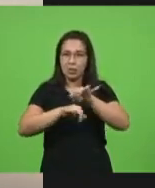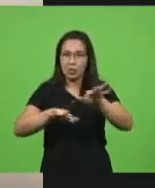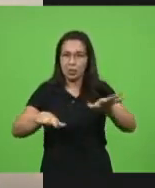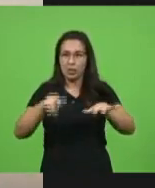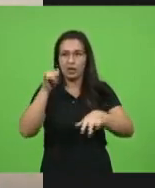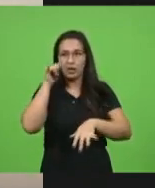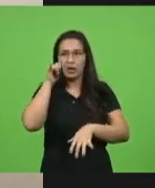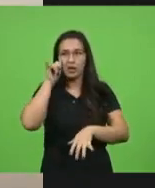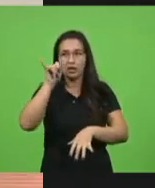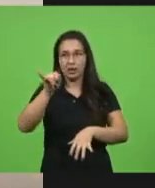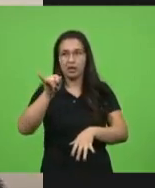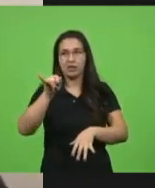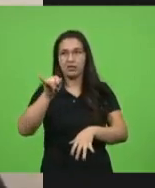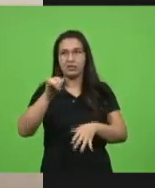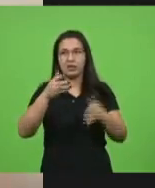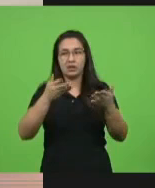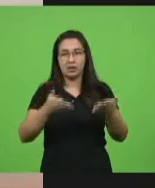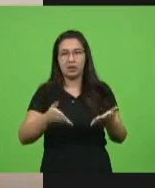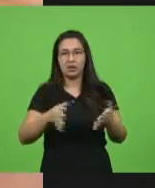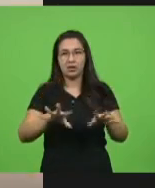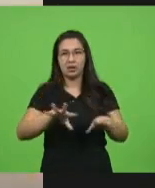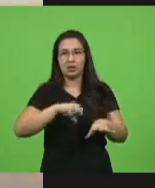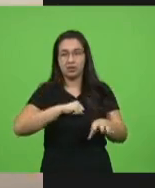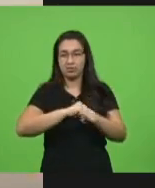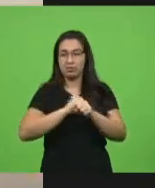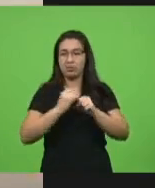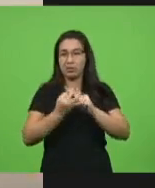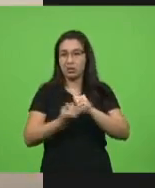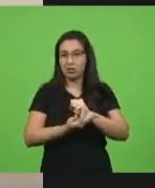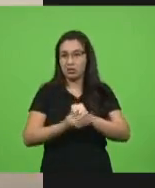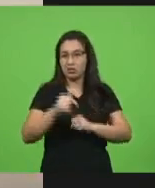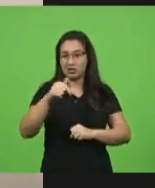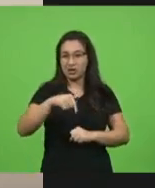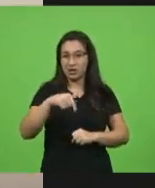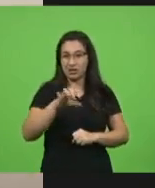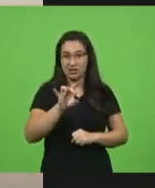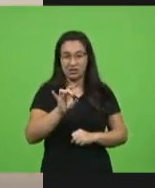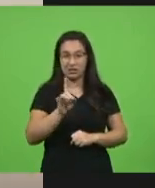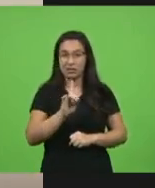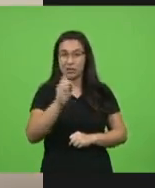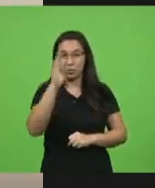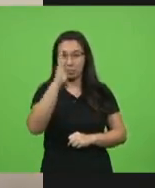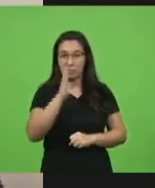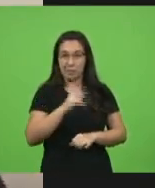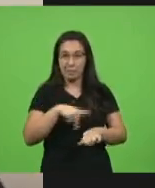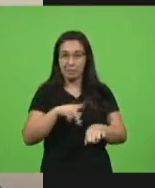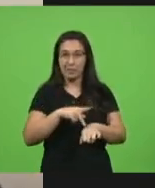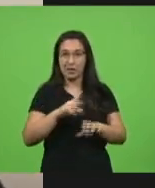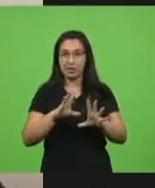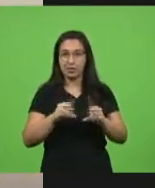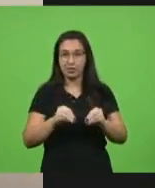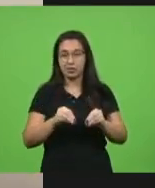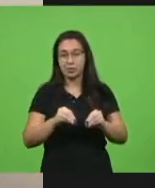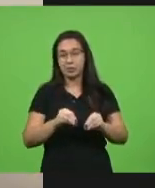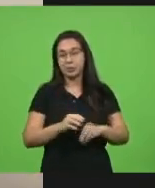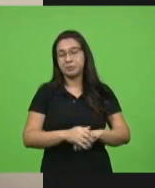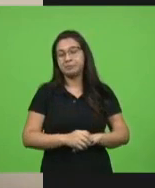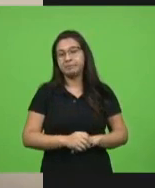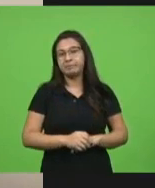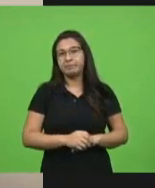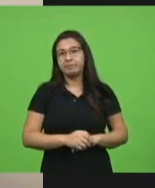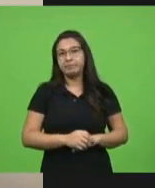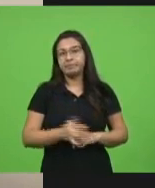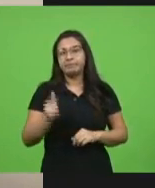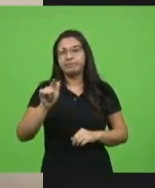Covid-19, não só no nosso estado, mas no país e no mundo. E ligado a isso tudo, eu faço